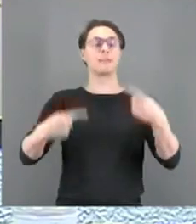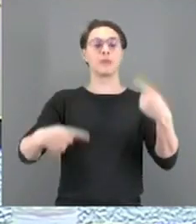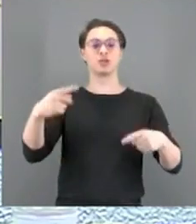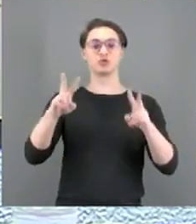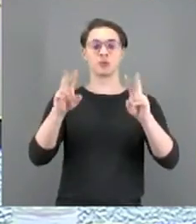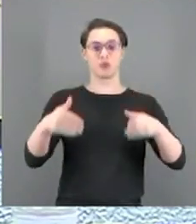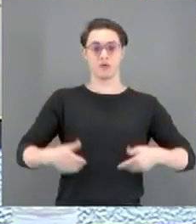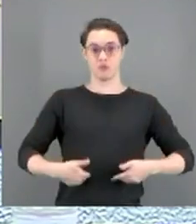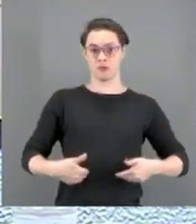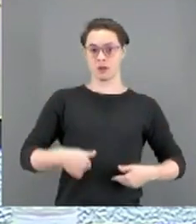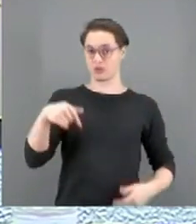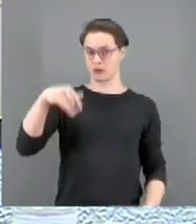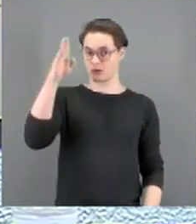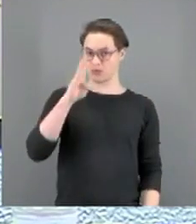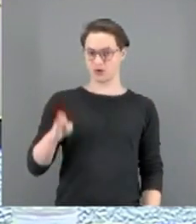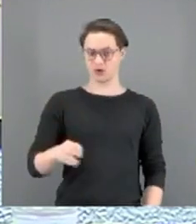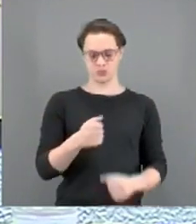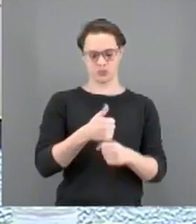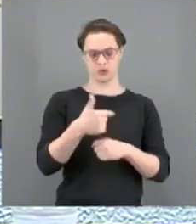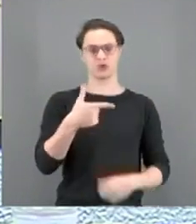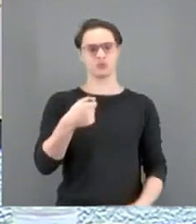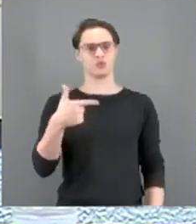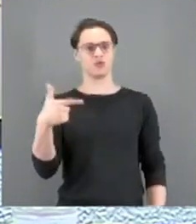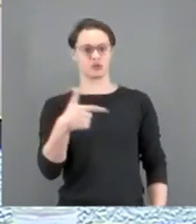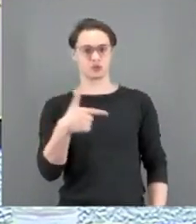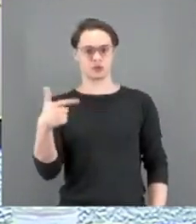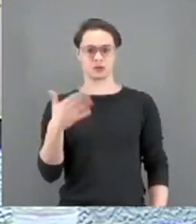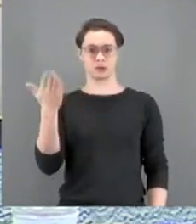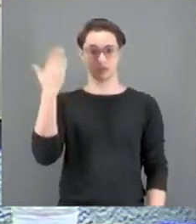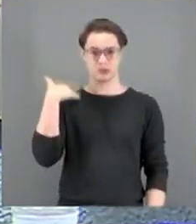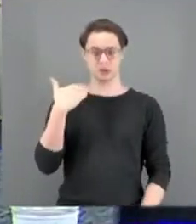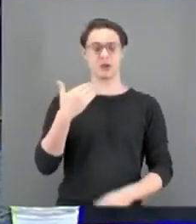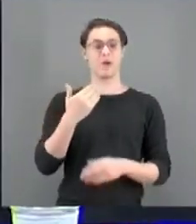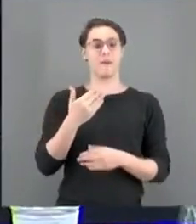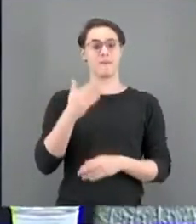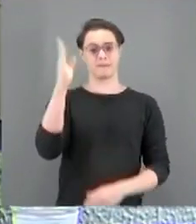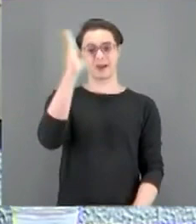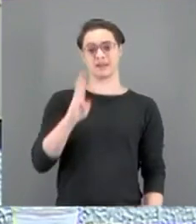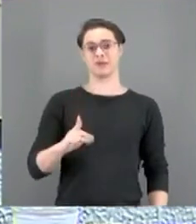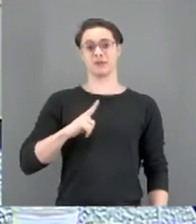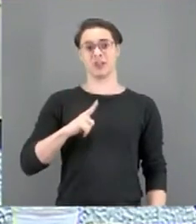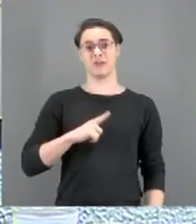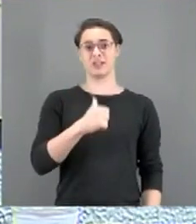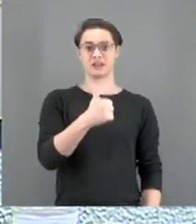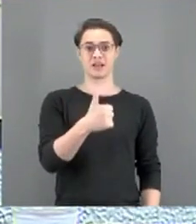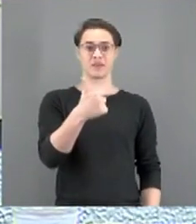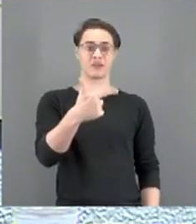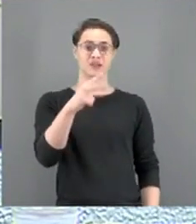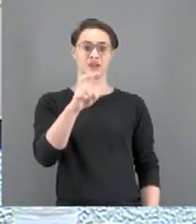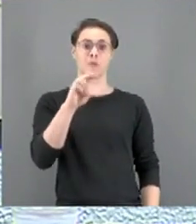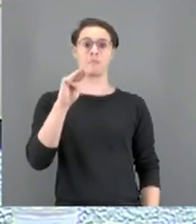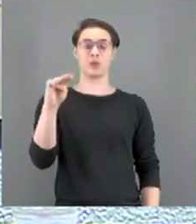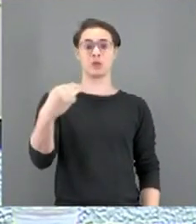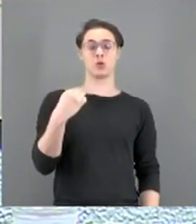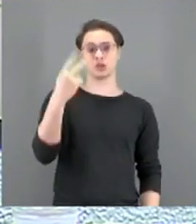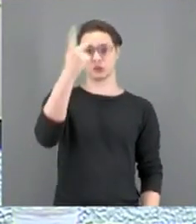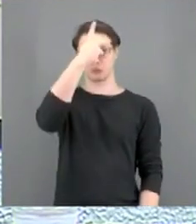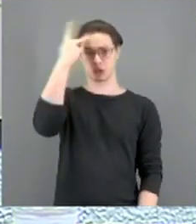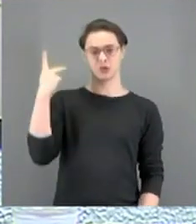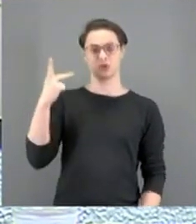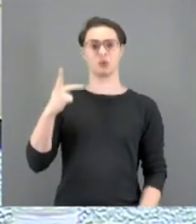Em 2022, o Brasil atingiu o número de 125 milhões de pessoas em